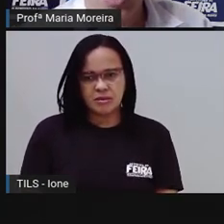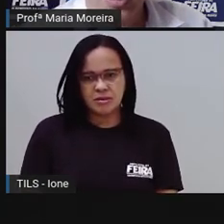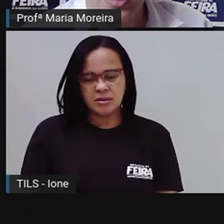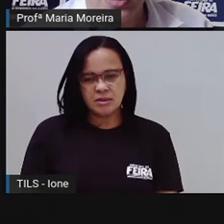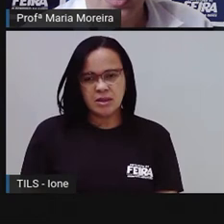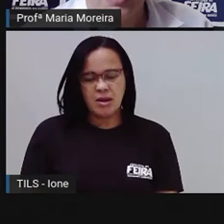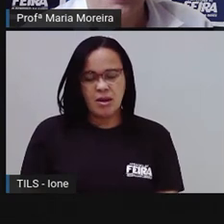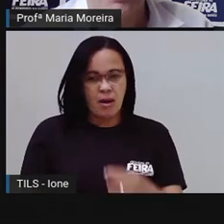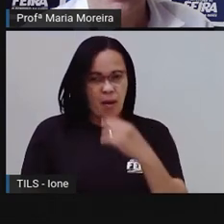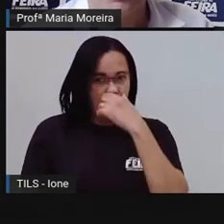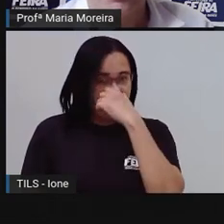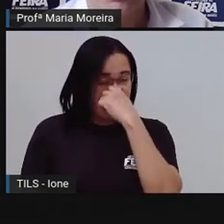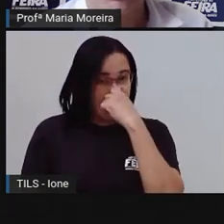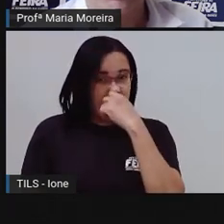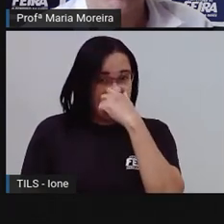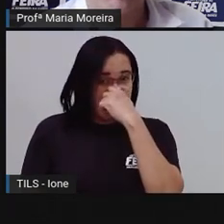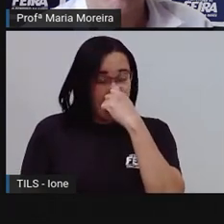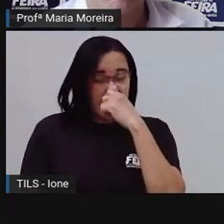Escolhe sem querer.